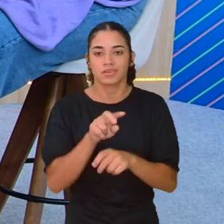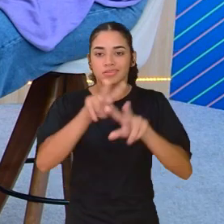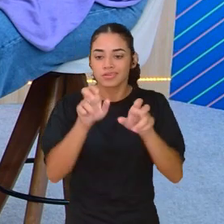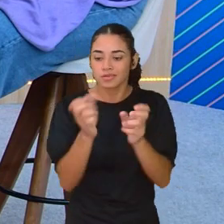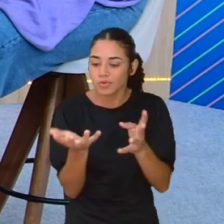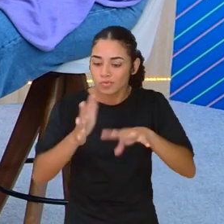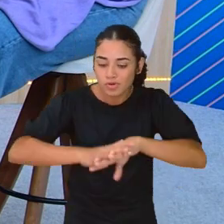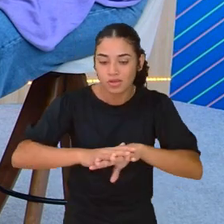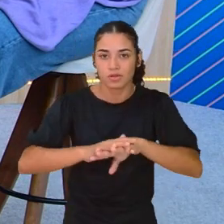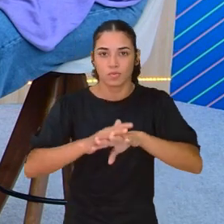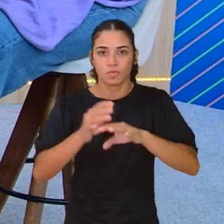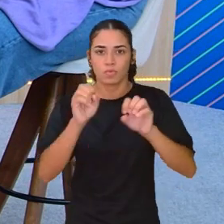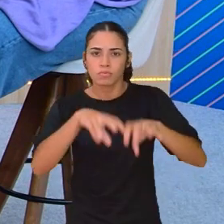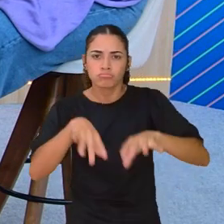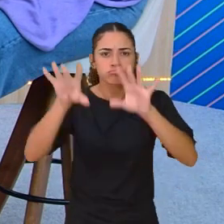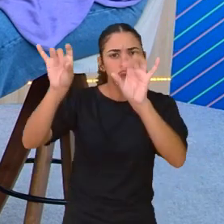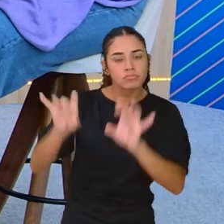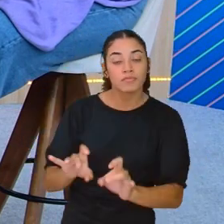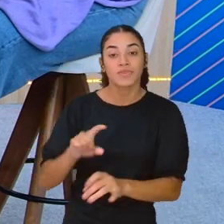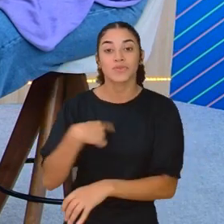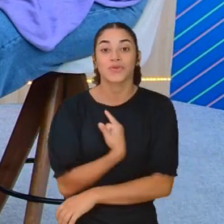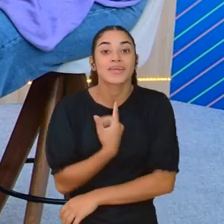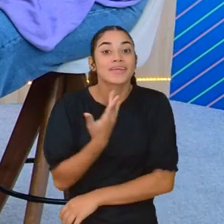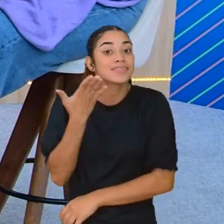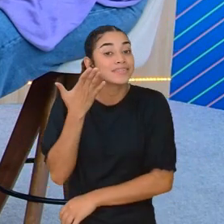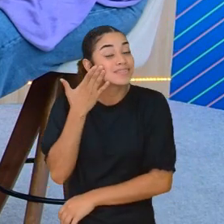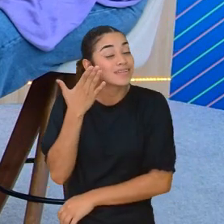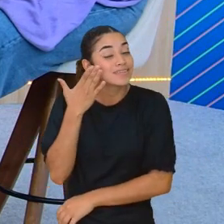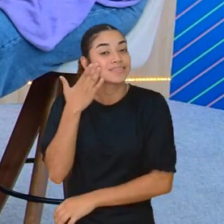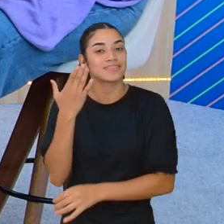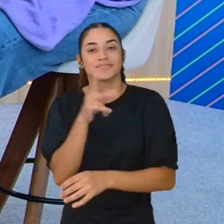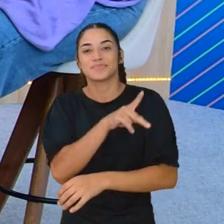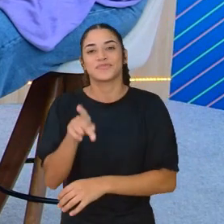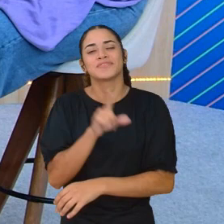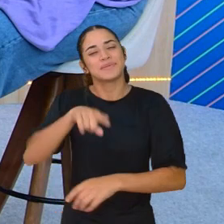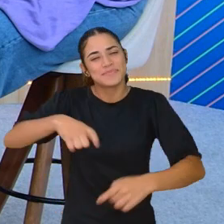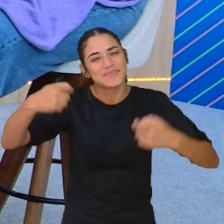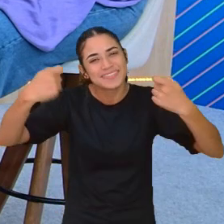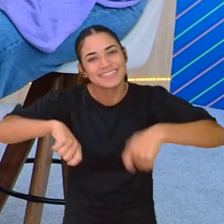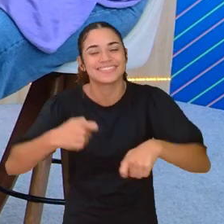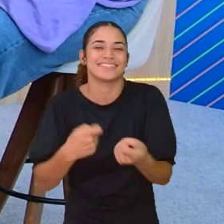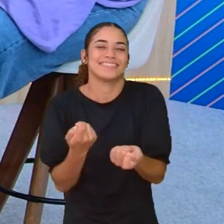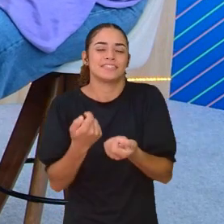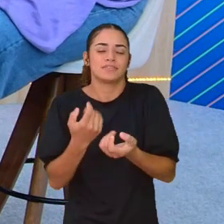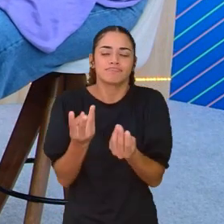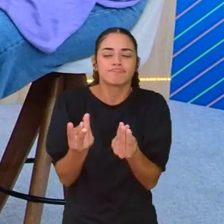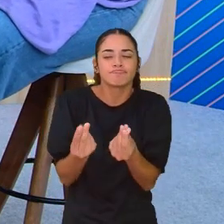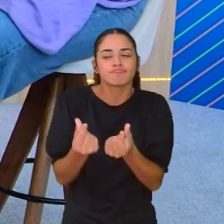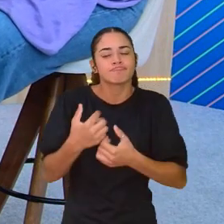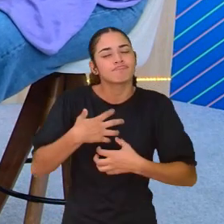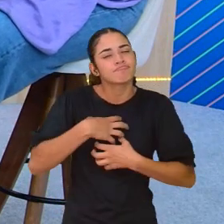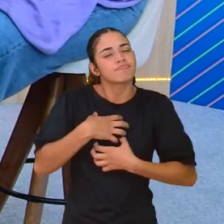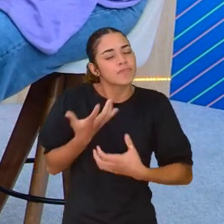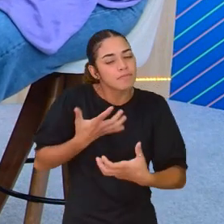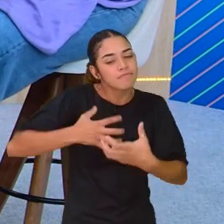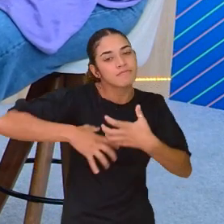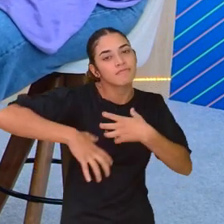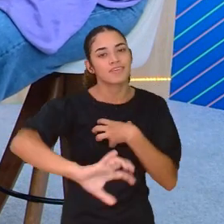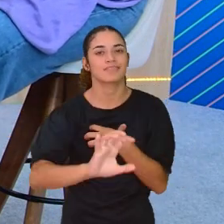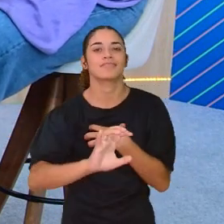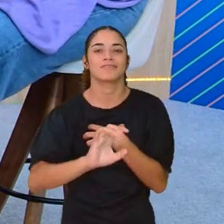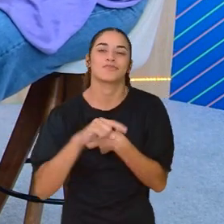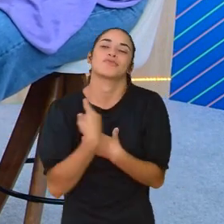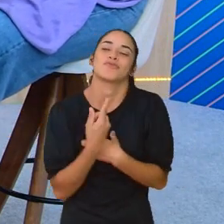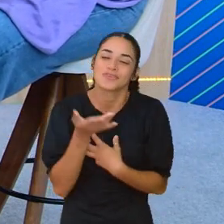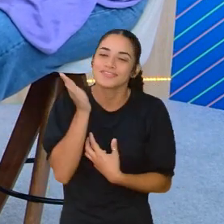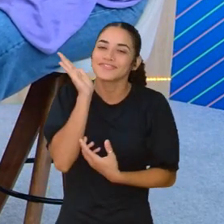sobre educação especial, a gente entende que o professor, ele precisa ser sensível. E é o que estávamos